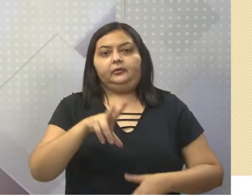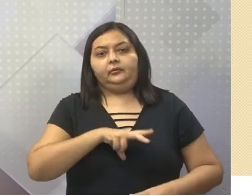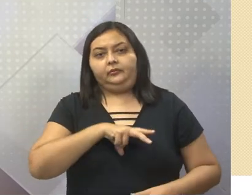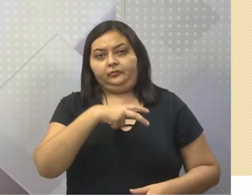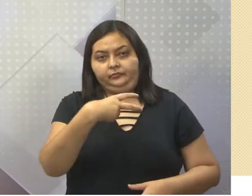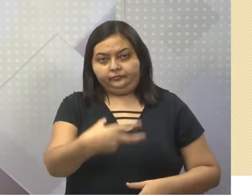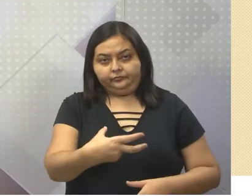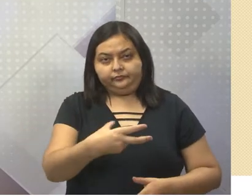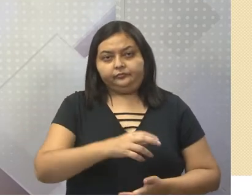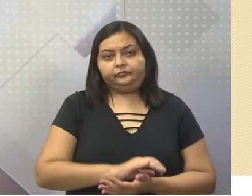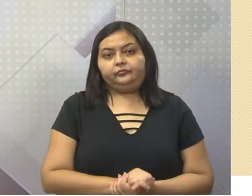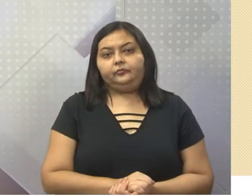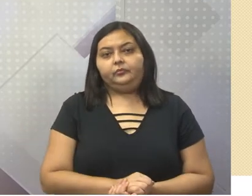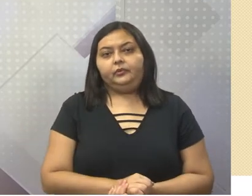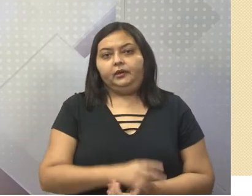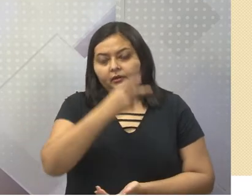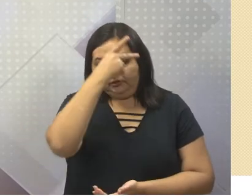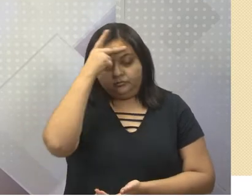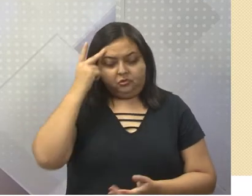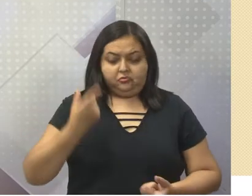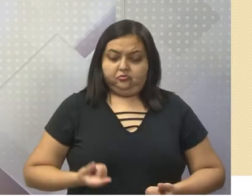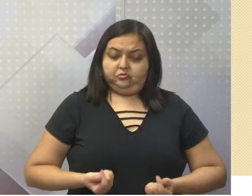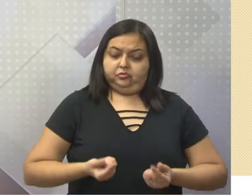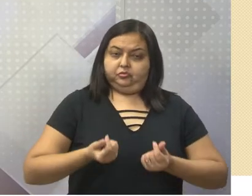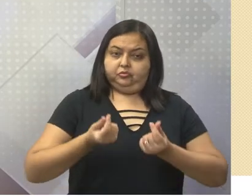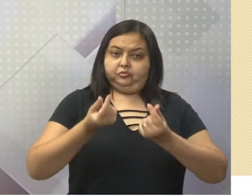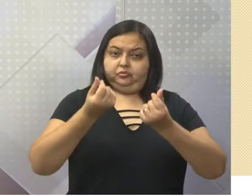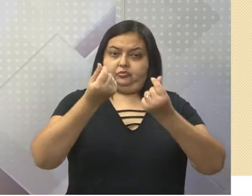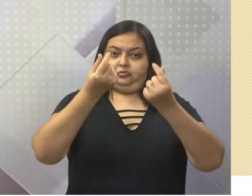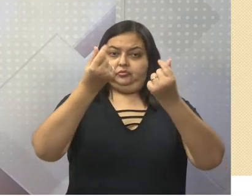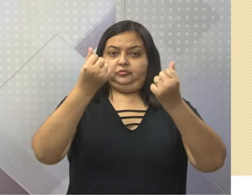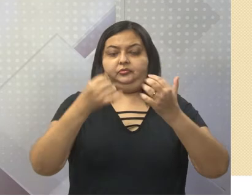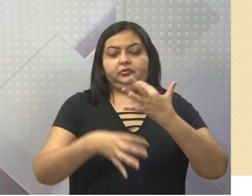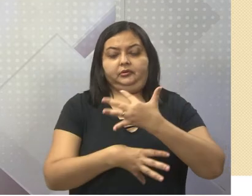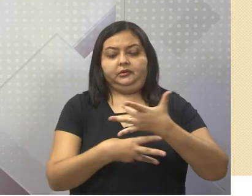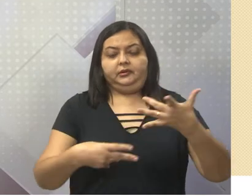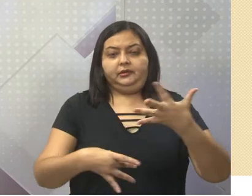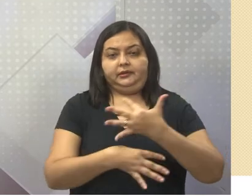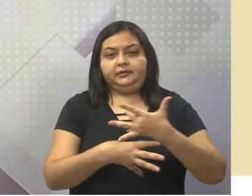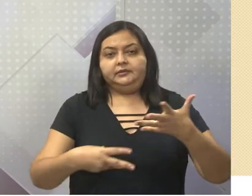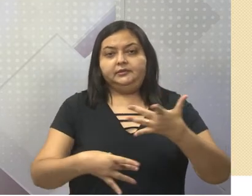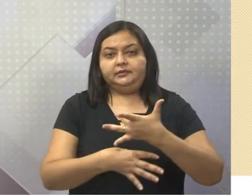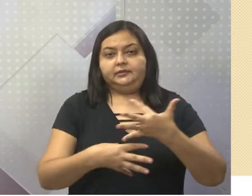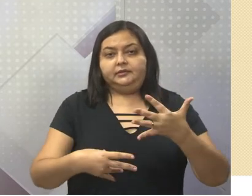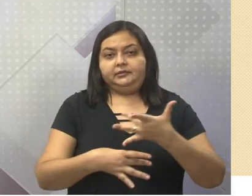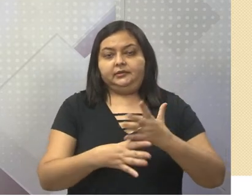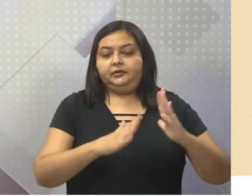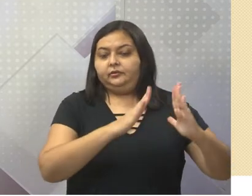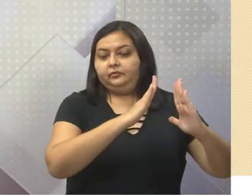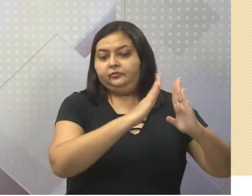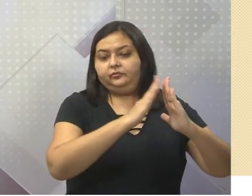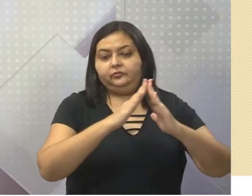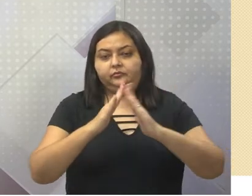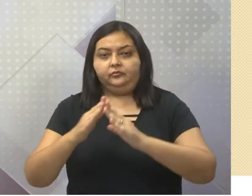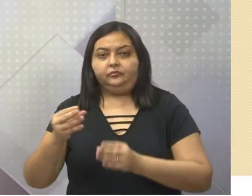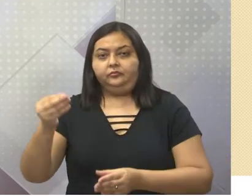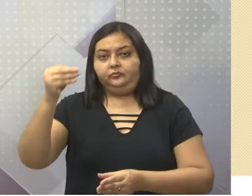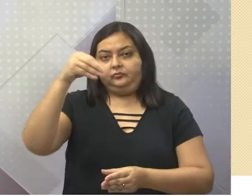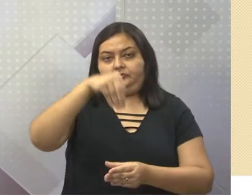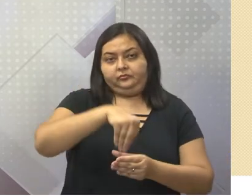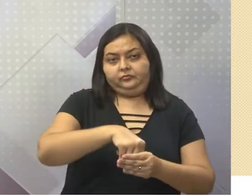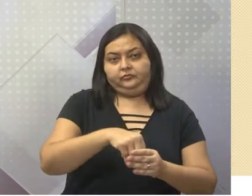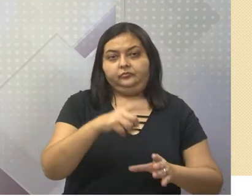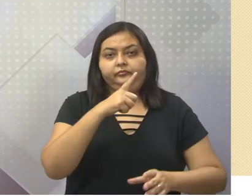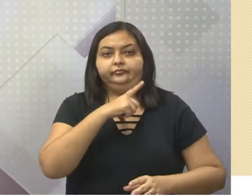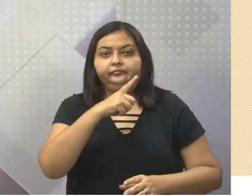homens mais ricos da colônia fariam da cidade um local de suas residências, bem